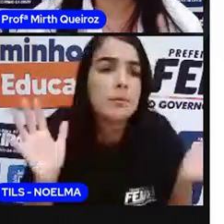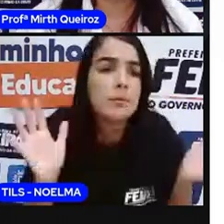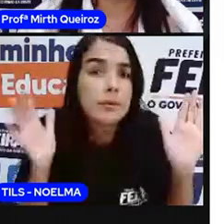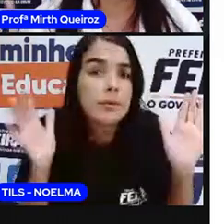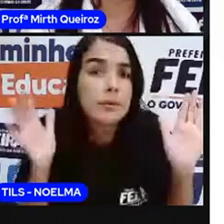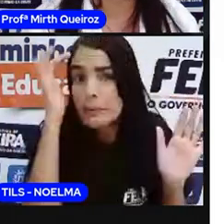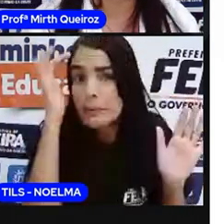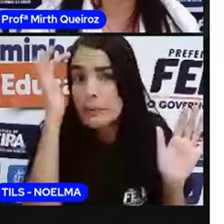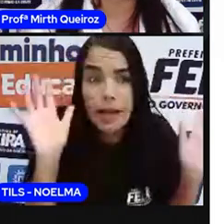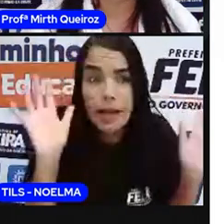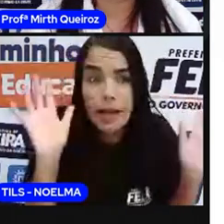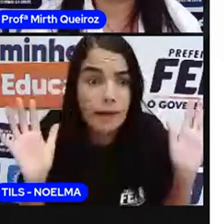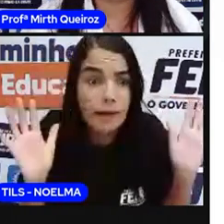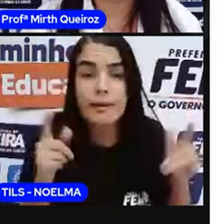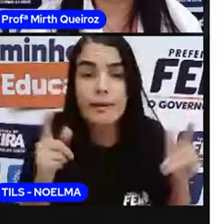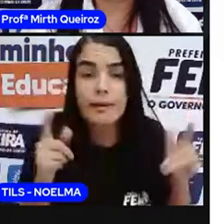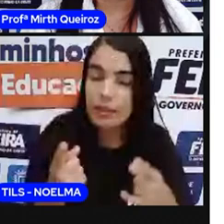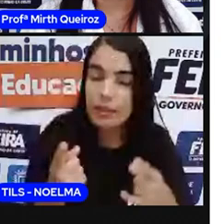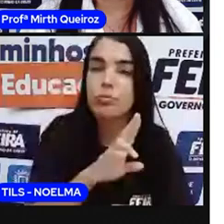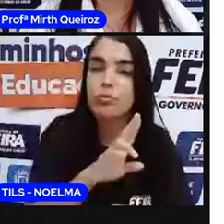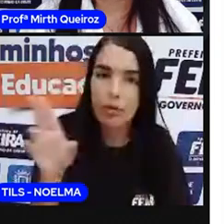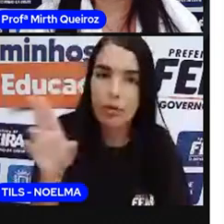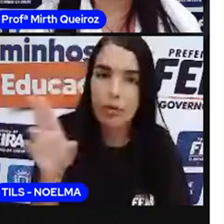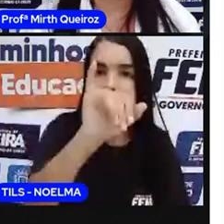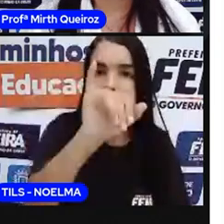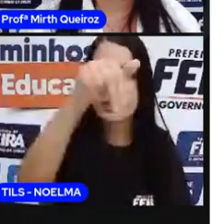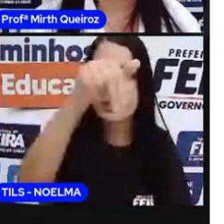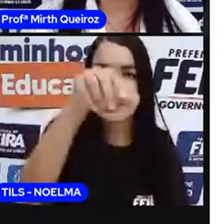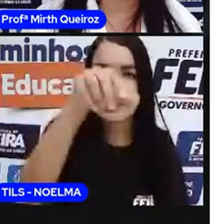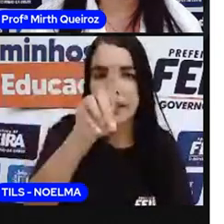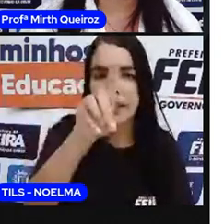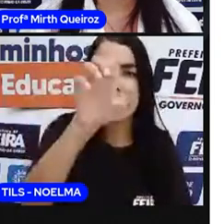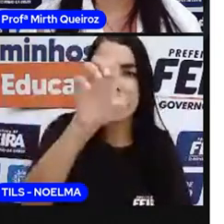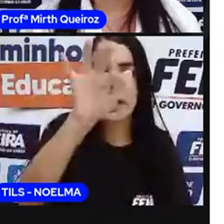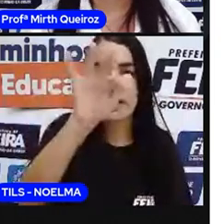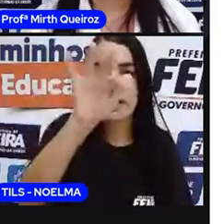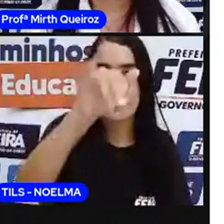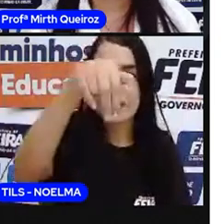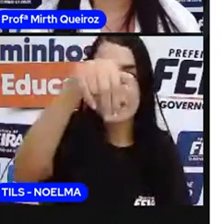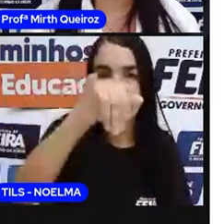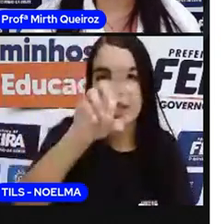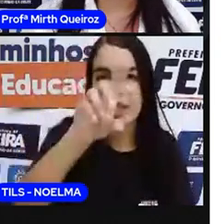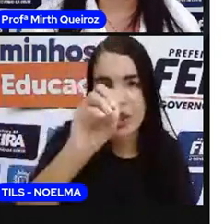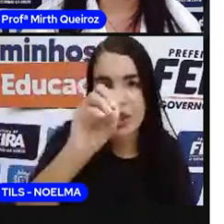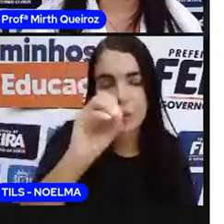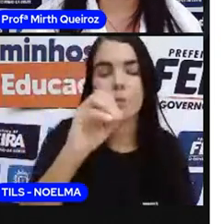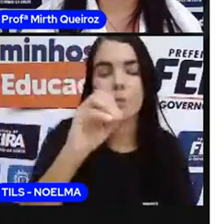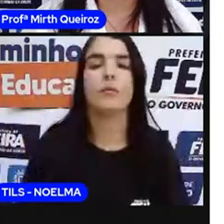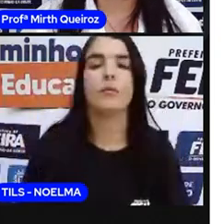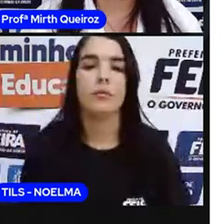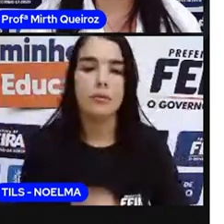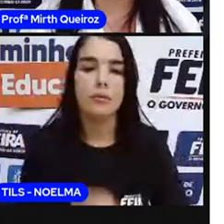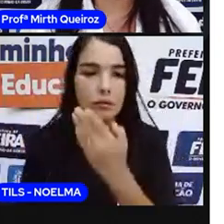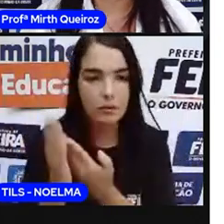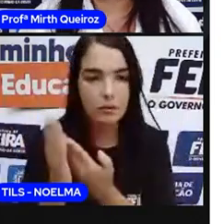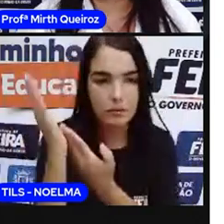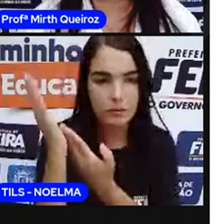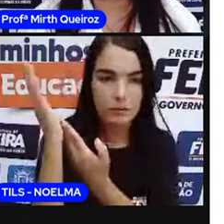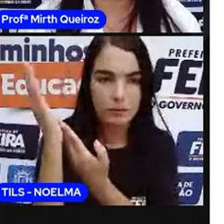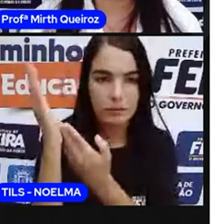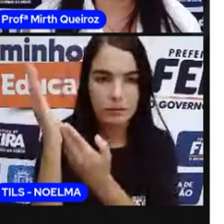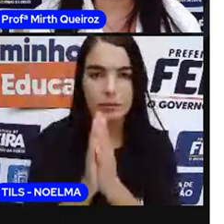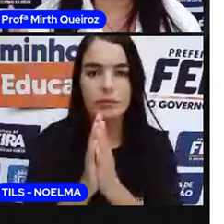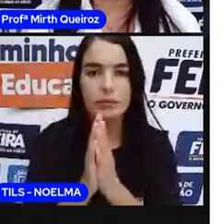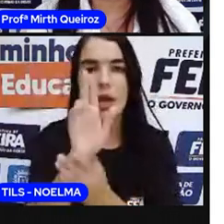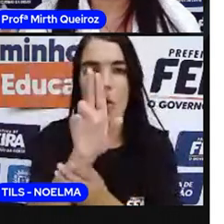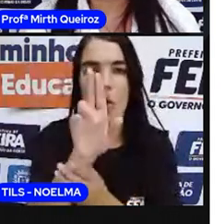sabem quem é. Um, uma, uns, umas. Certo? Não,